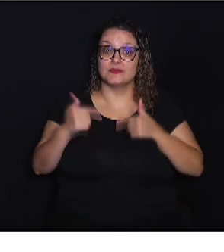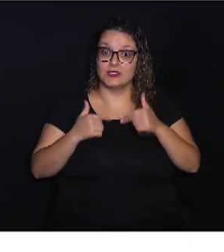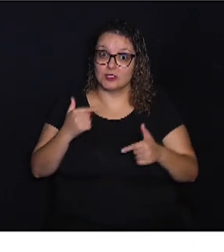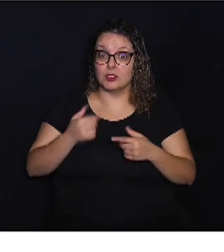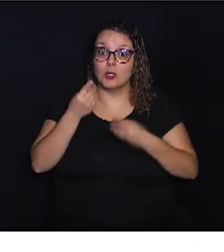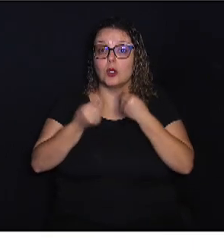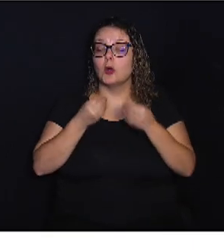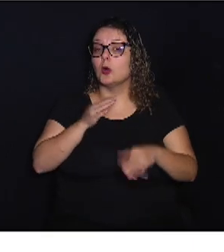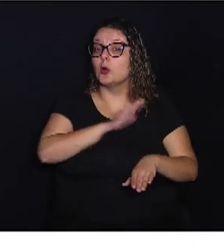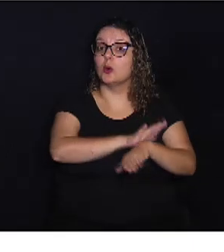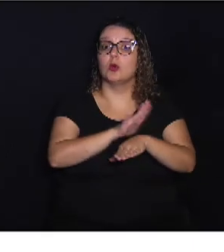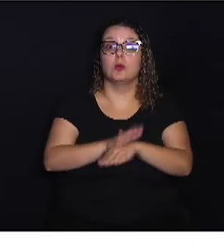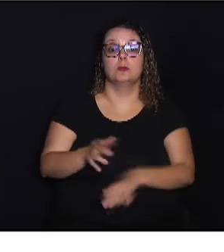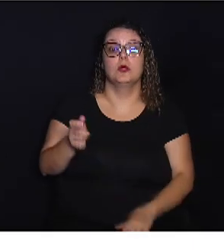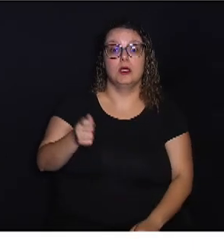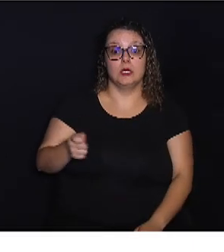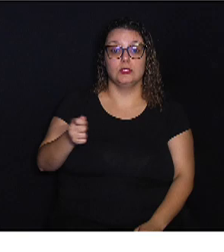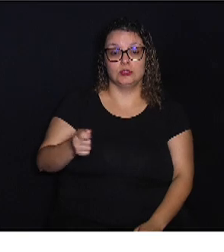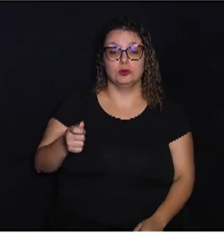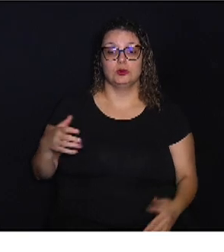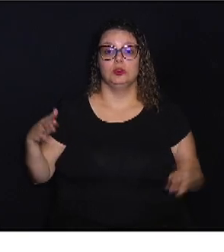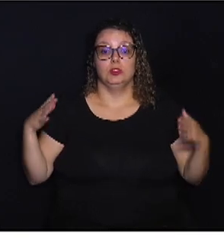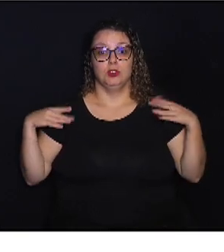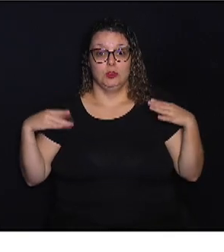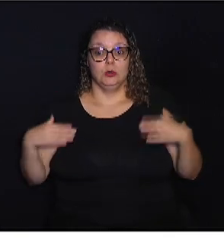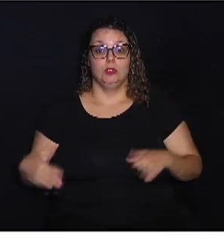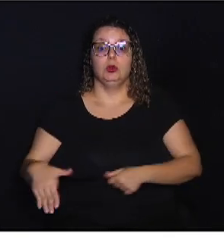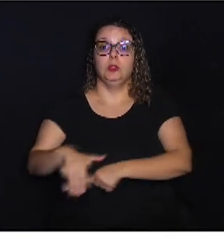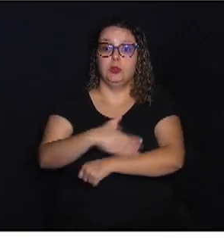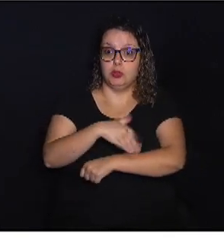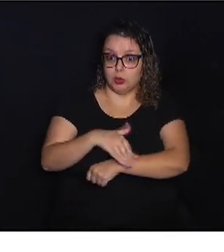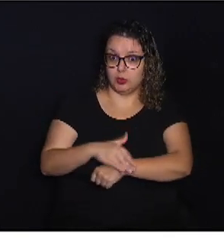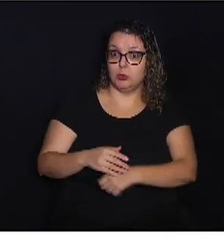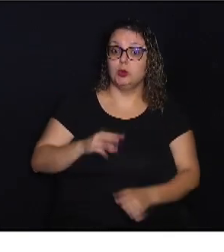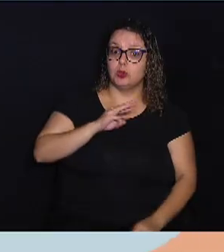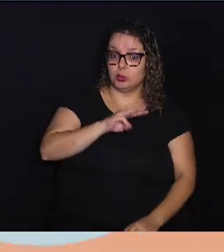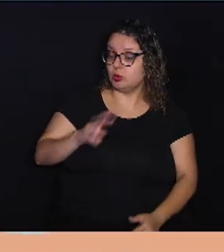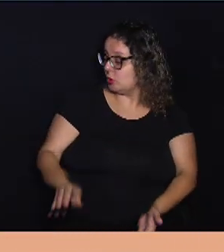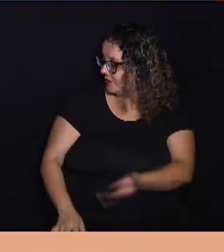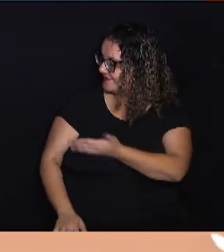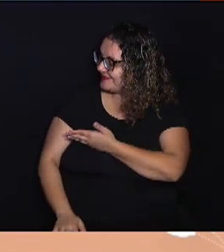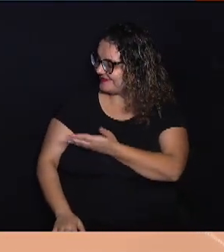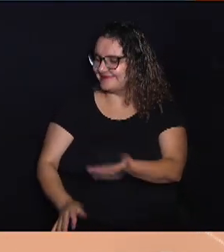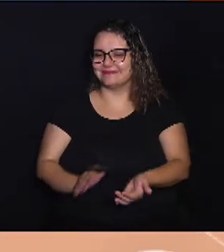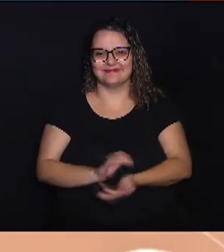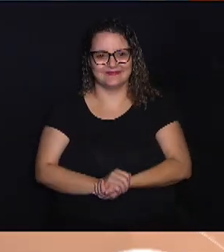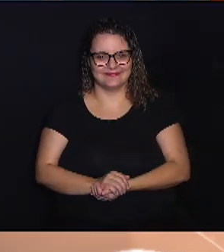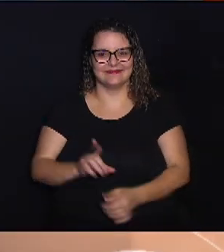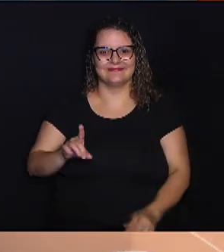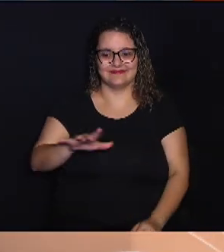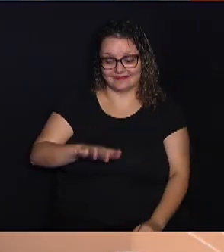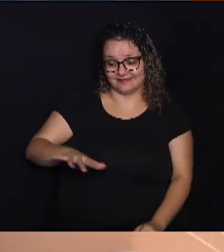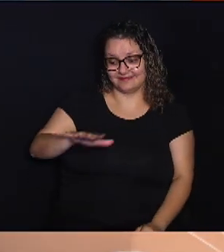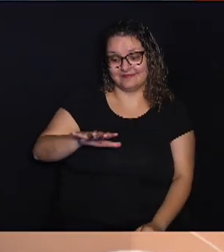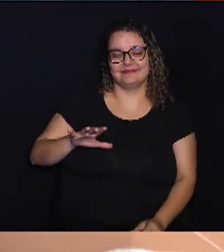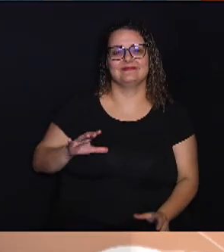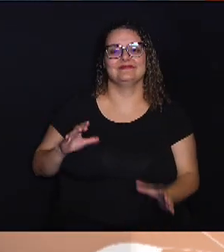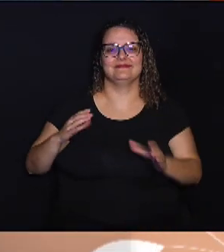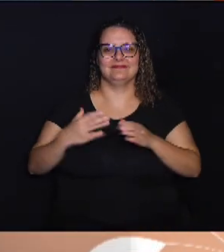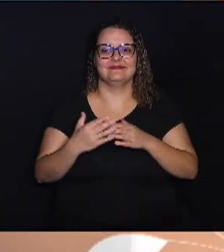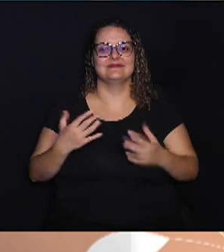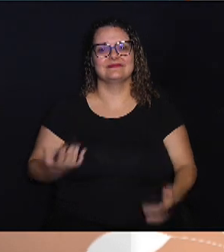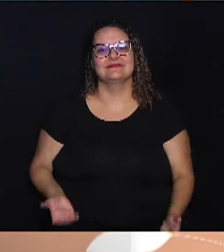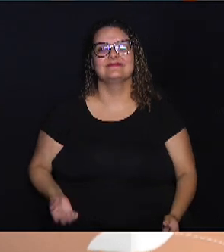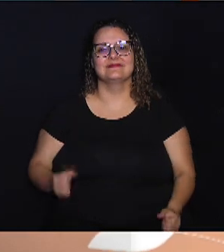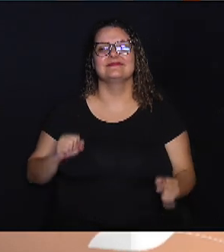como ajudar a Associação Anjos de Rua, acesse o site que está na tela. O DPBEA, Departamento de Proteção